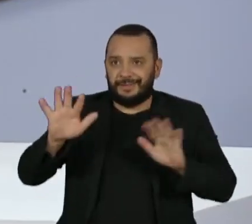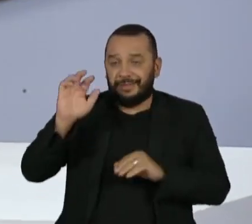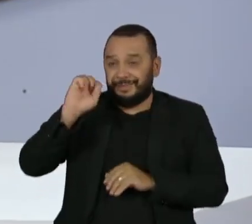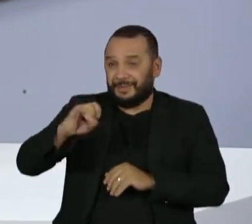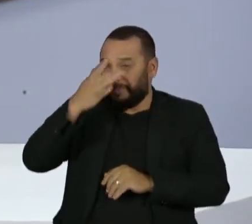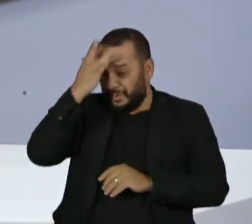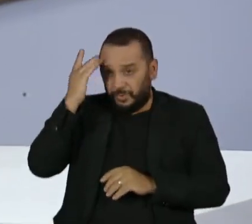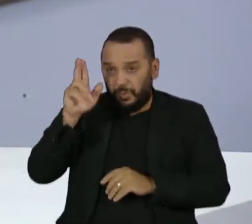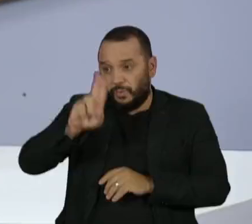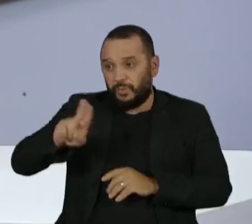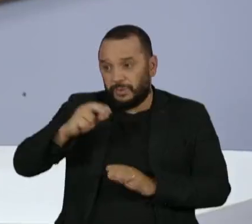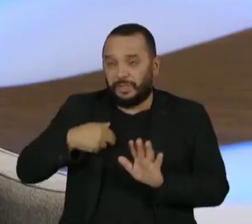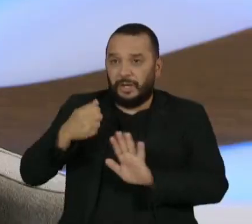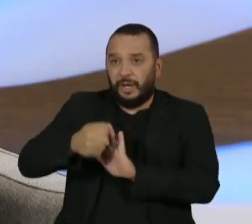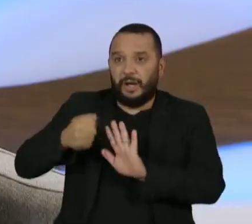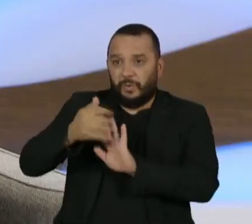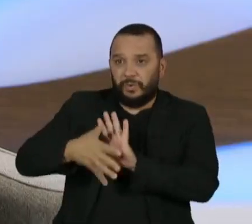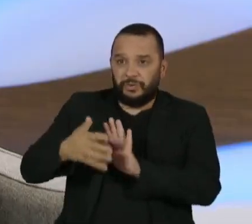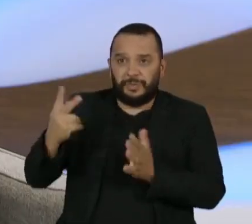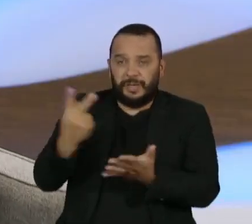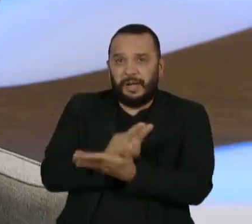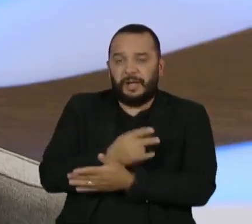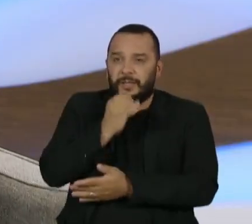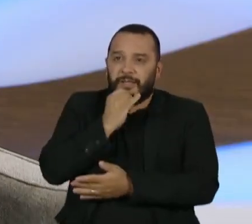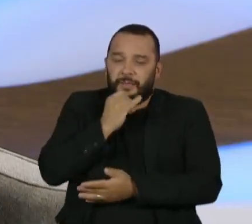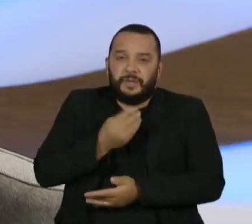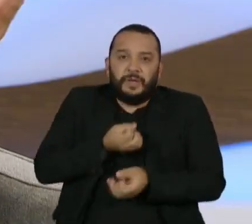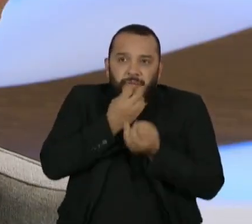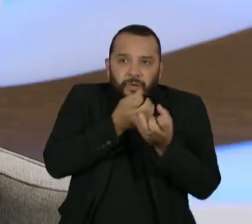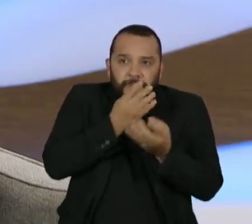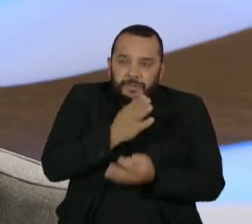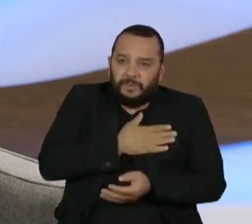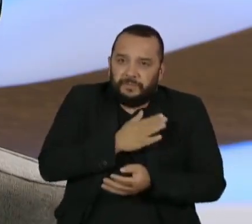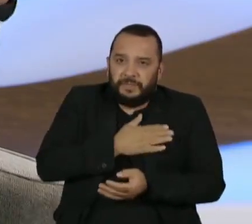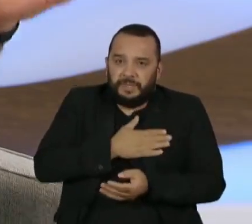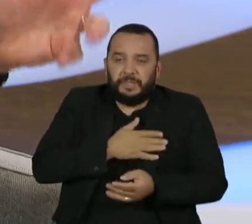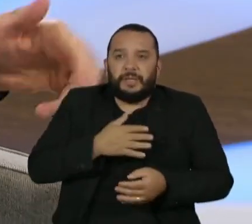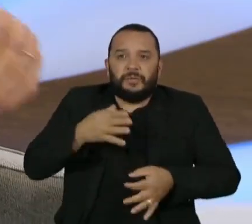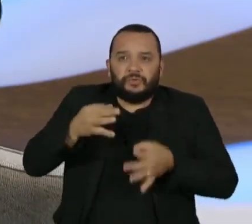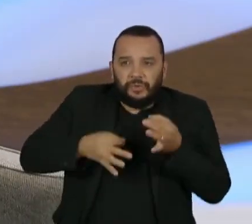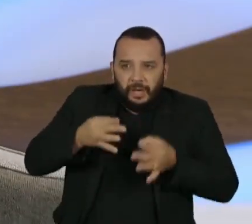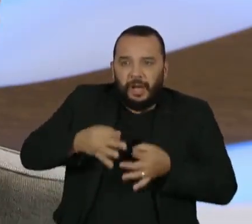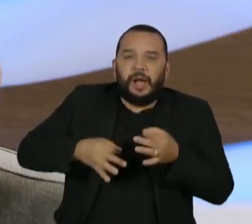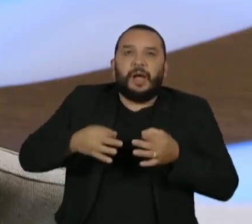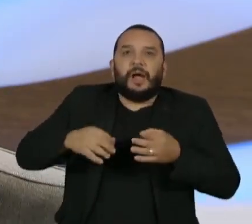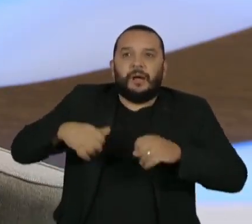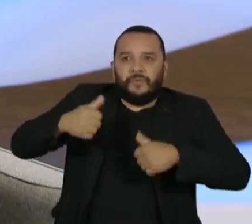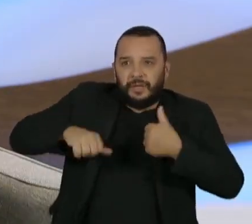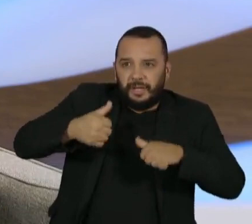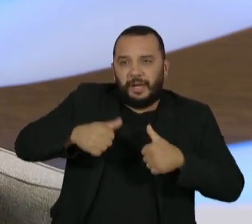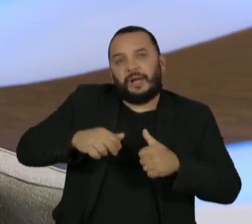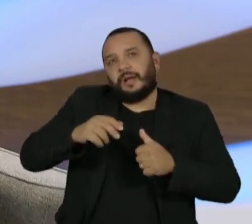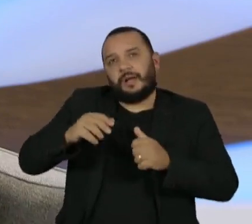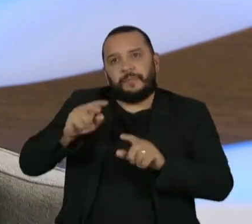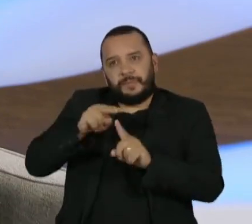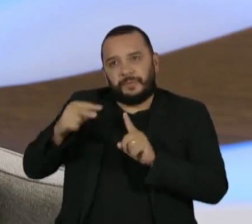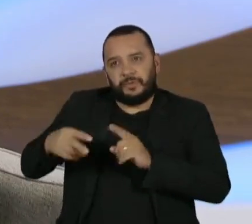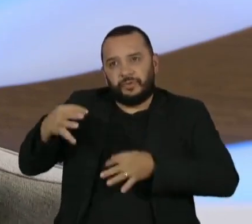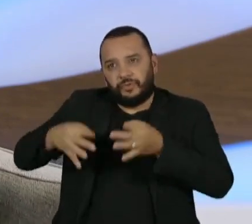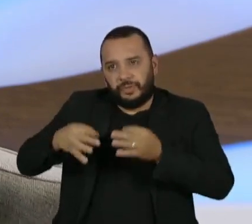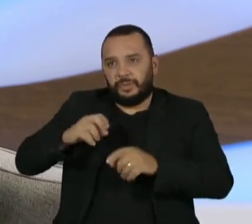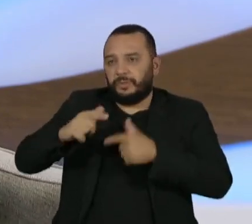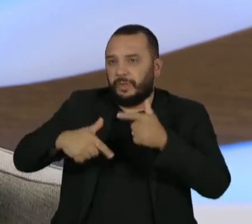algoritmo para fazer alguma coisa com meus dados ou para julgar minhas atividades de alguma forma, do ponto de vista jurídico, do trabalho, sei lá o quê,